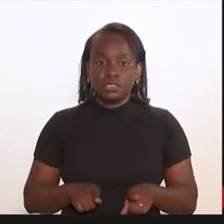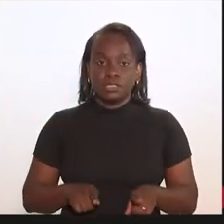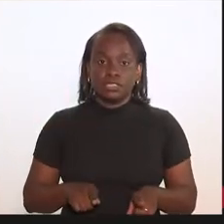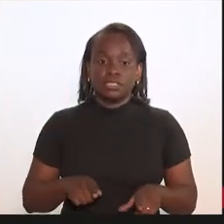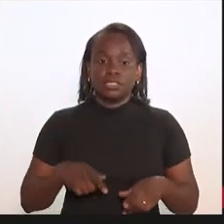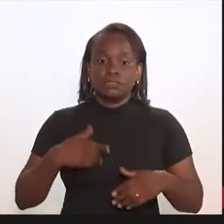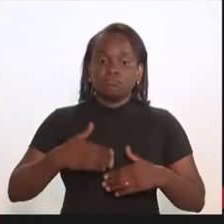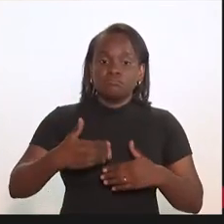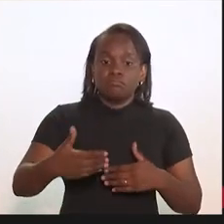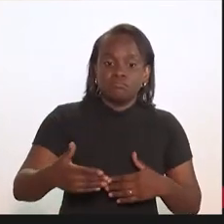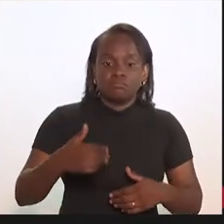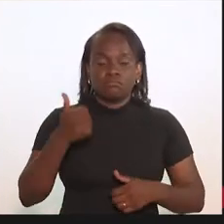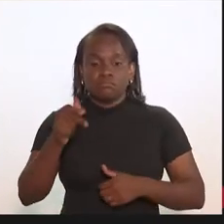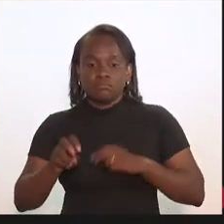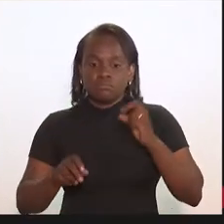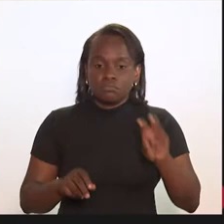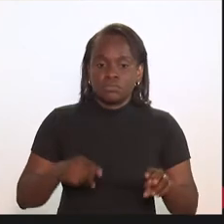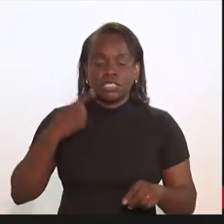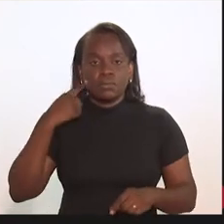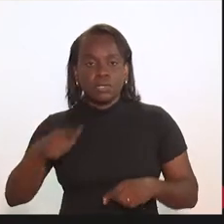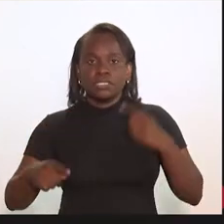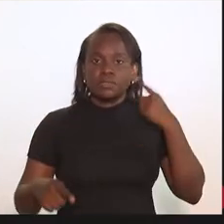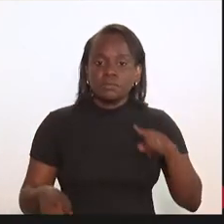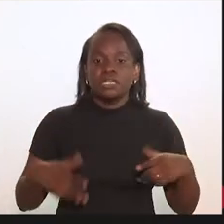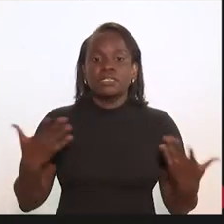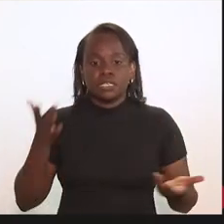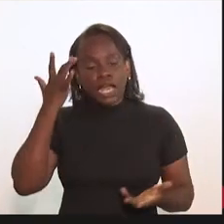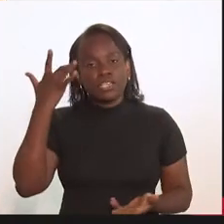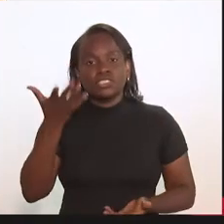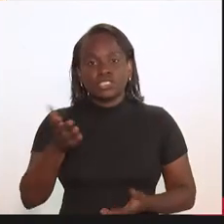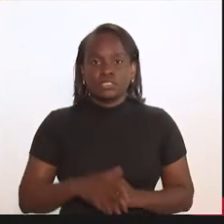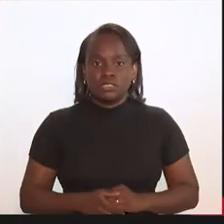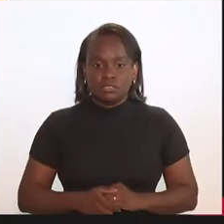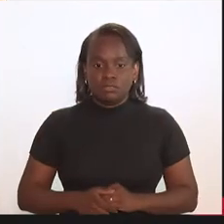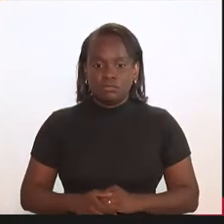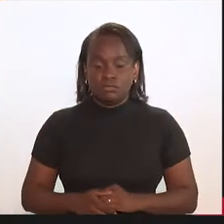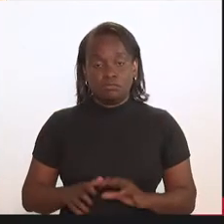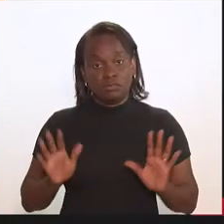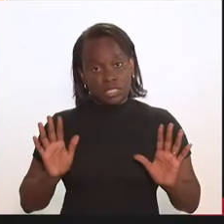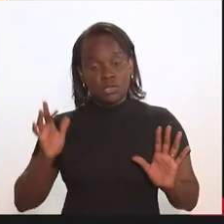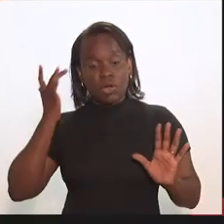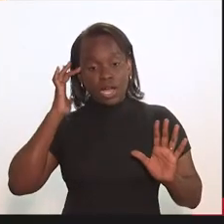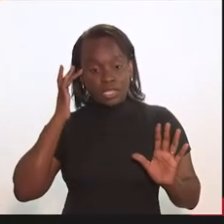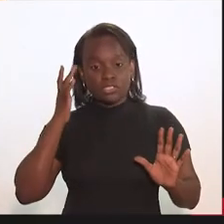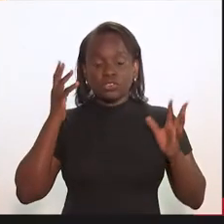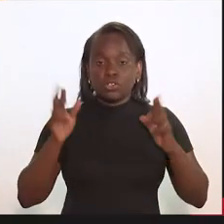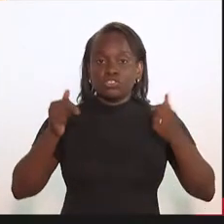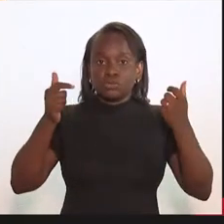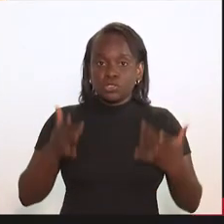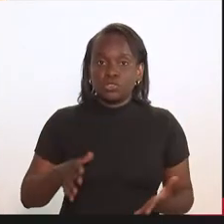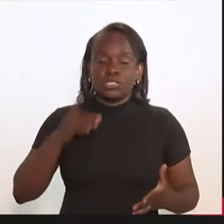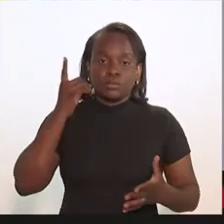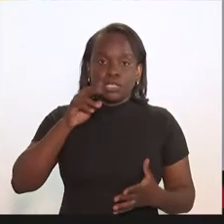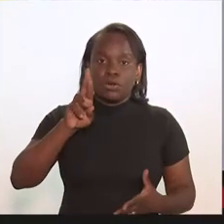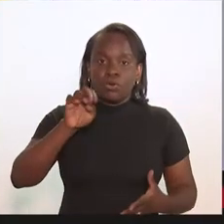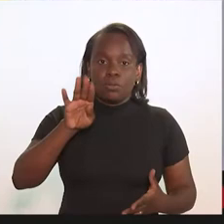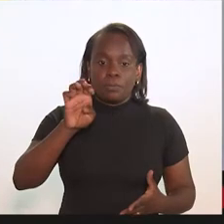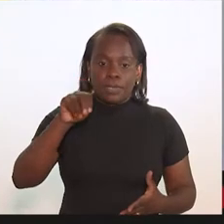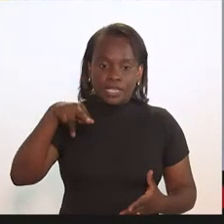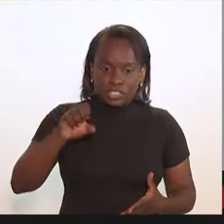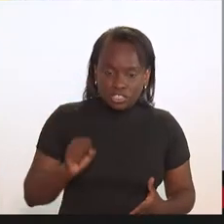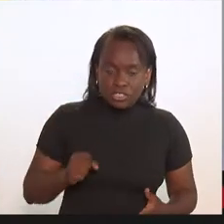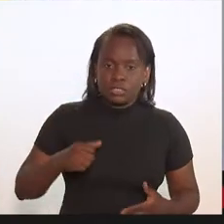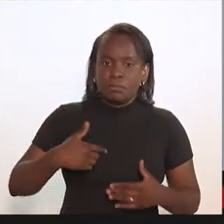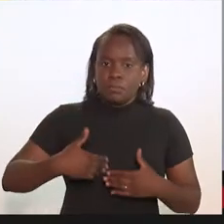E a frequência, quinzenal, semanal? O que vocês acham? Olha, eu acho que, como disse o deputado Rubens Bontempo,